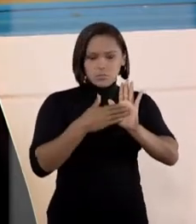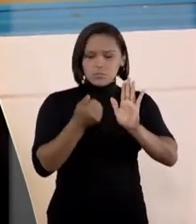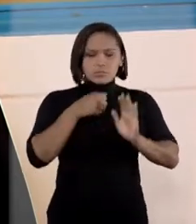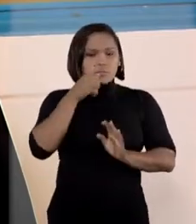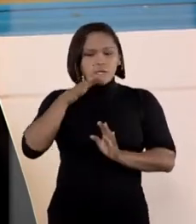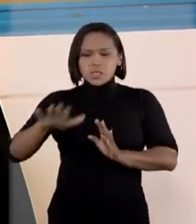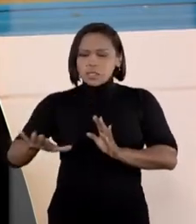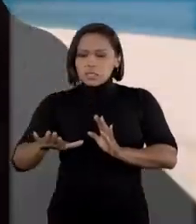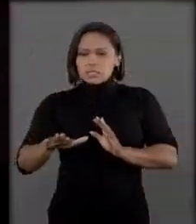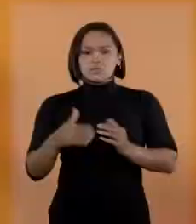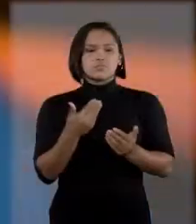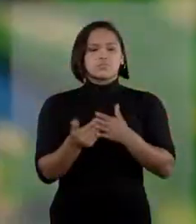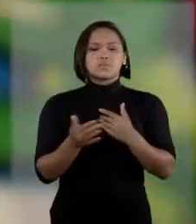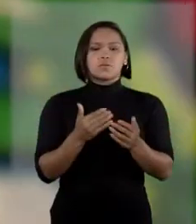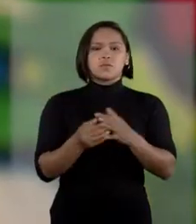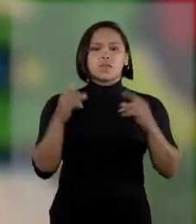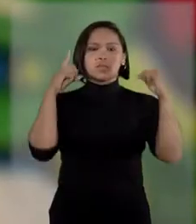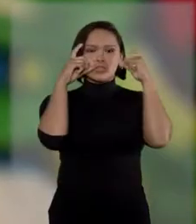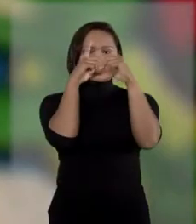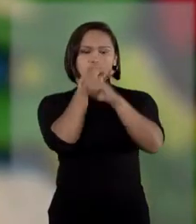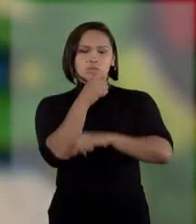independente dela ter uma dificuldade ou não.